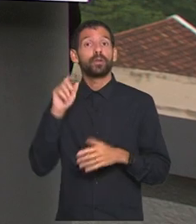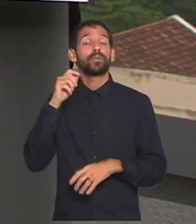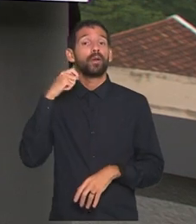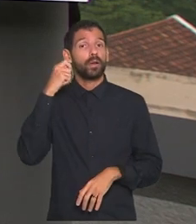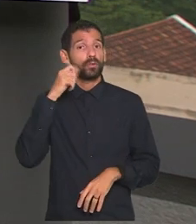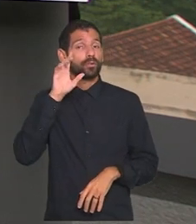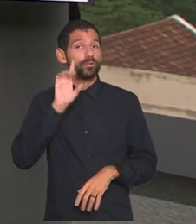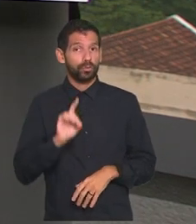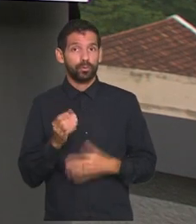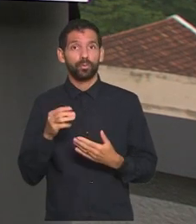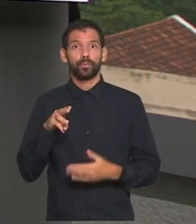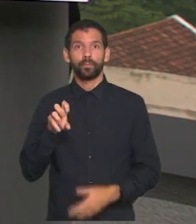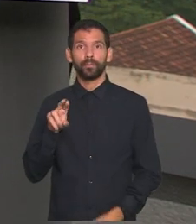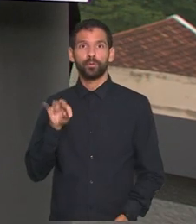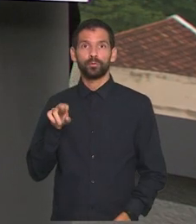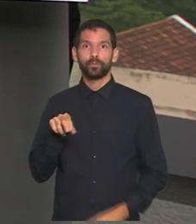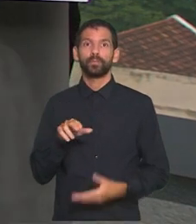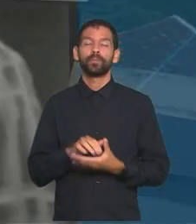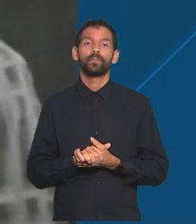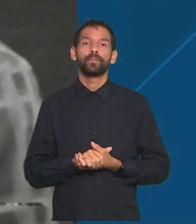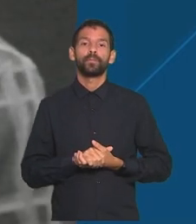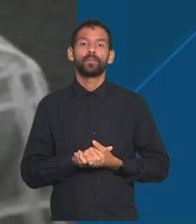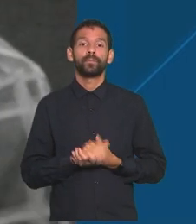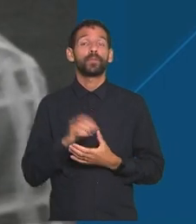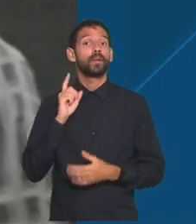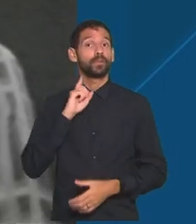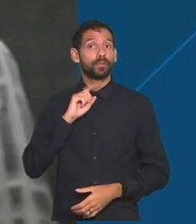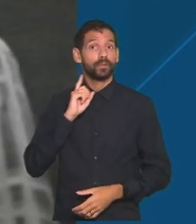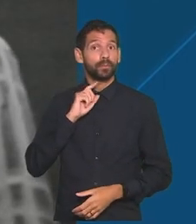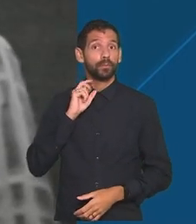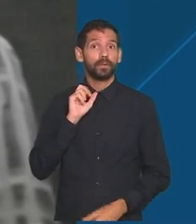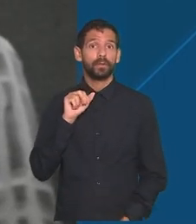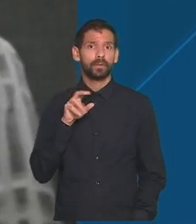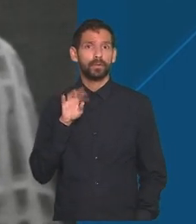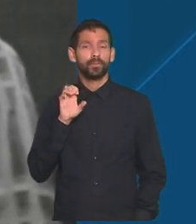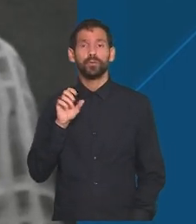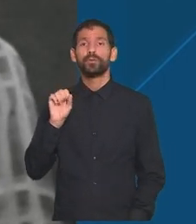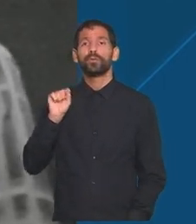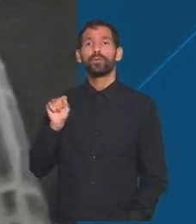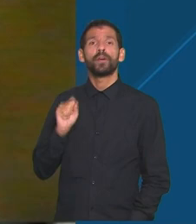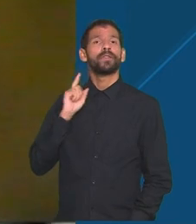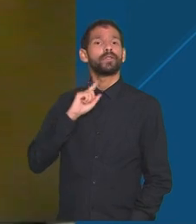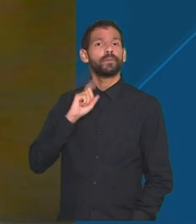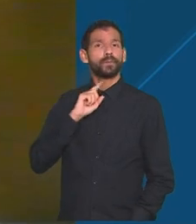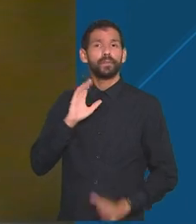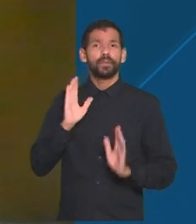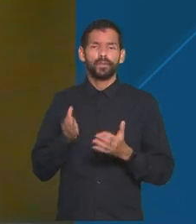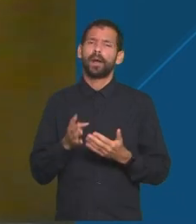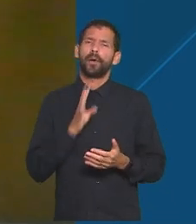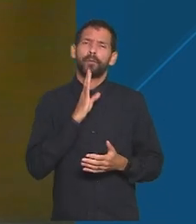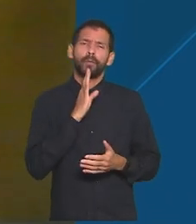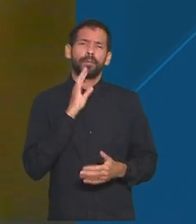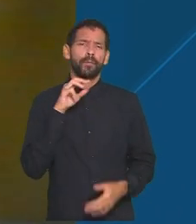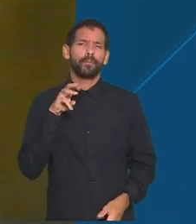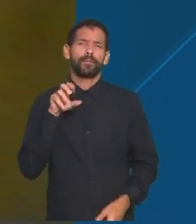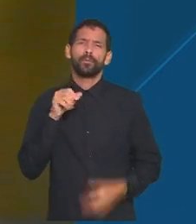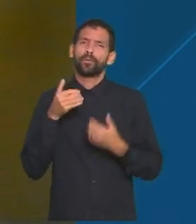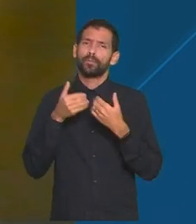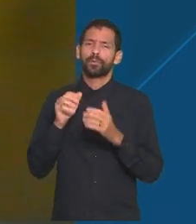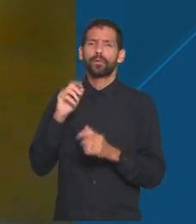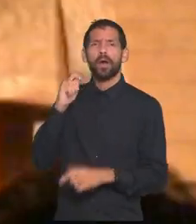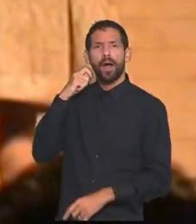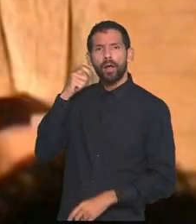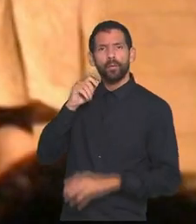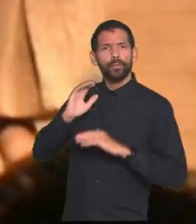diretor Milton Gonçalves. Mineiro de Santo Monte, no sudoeste do estado, Milton Gonçalves começou como